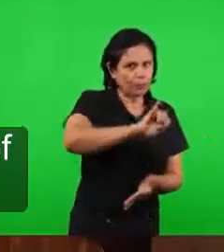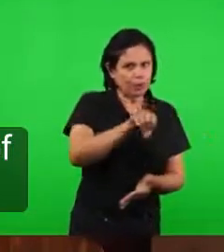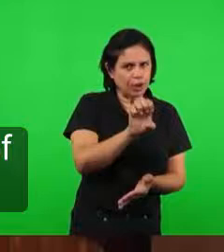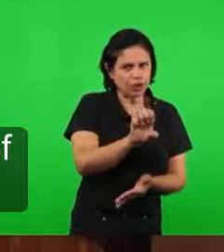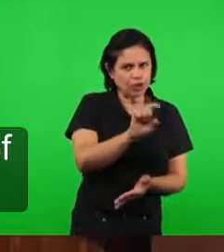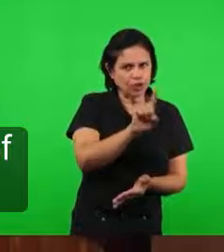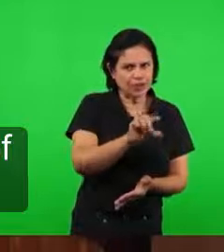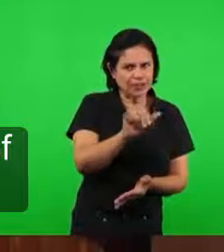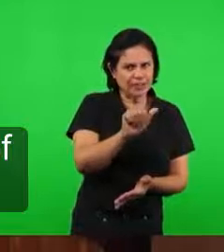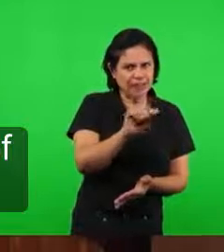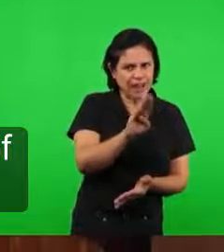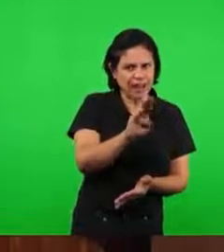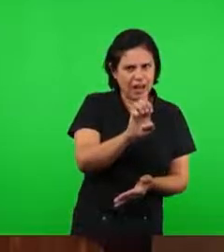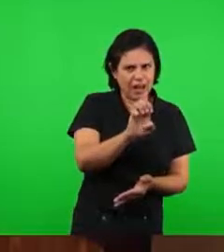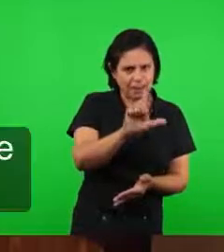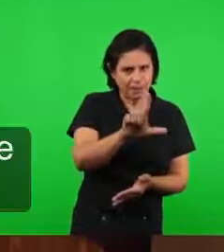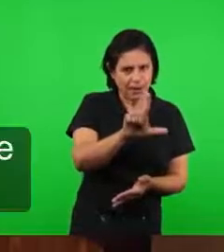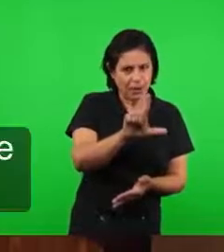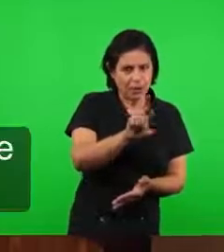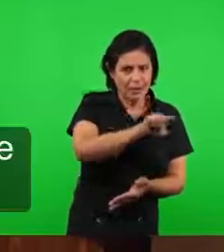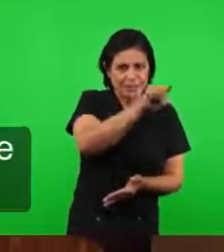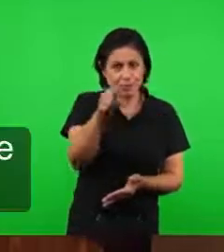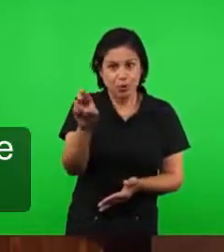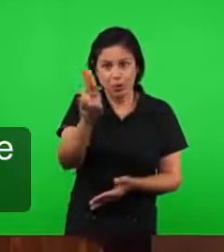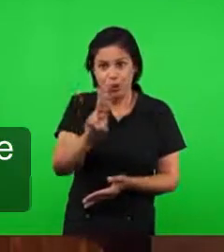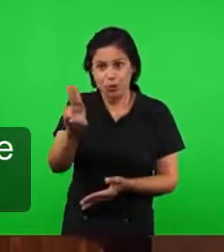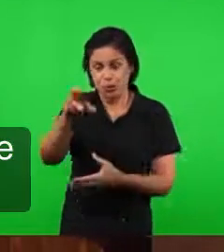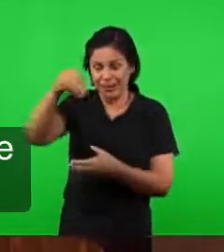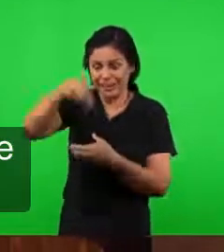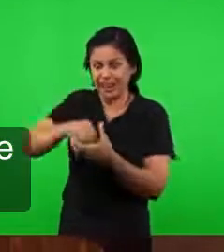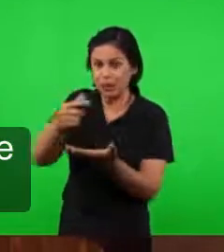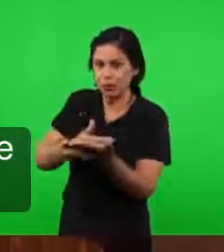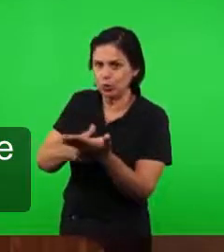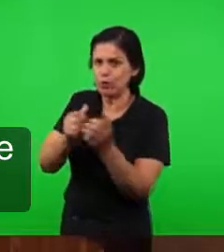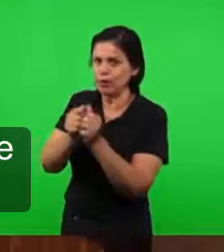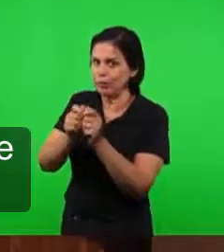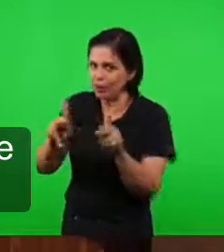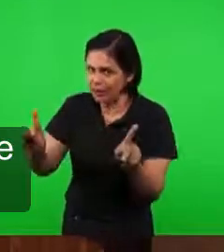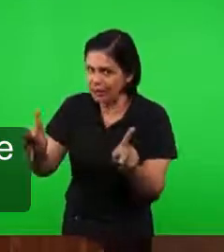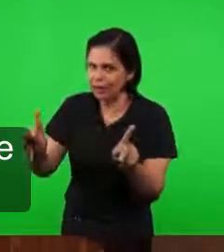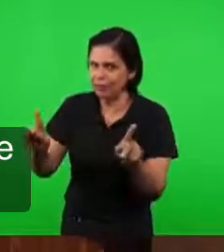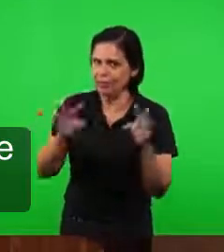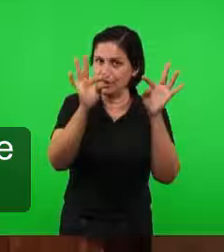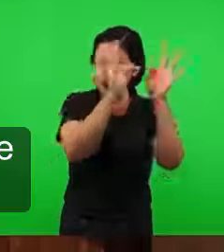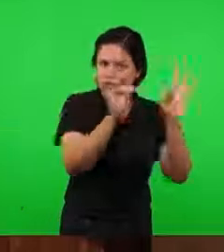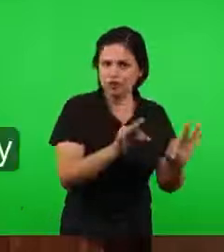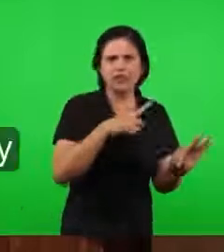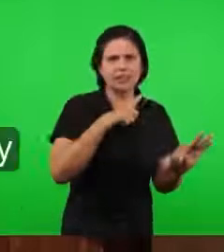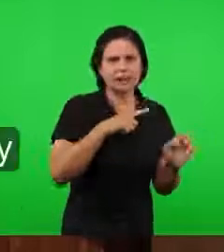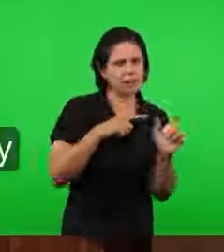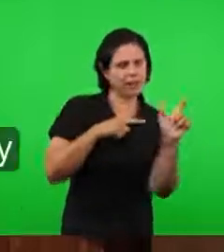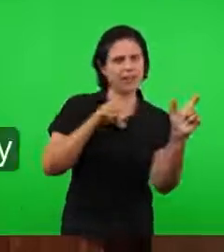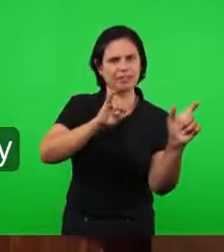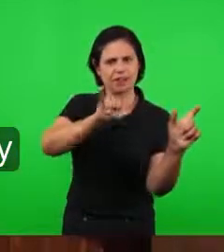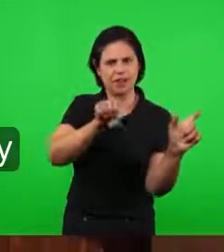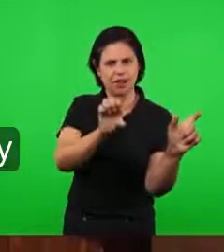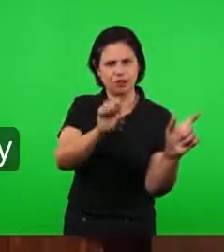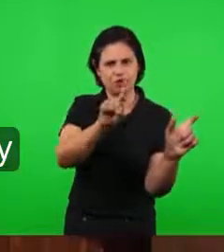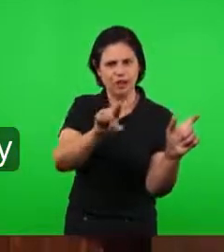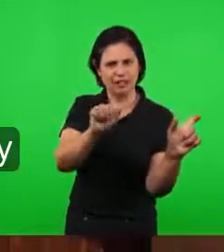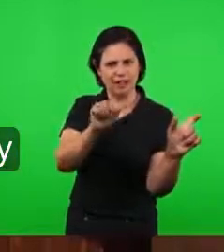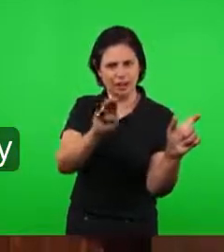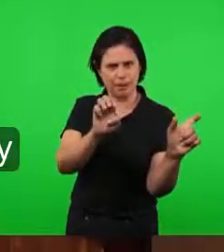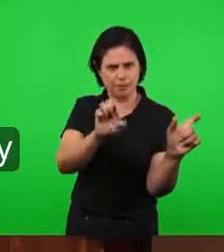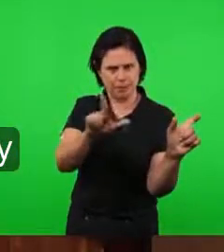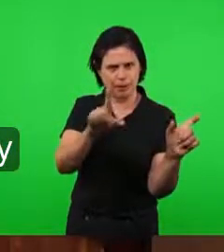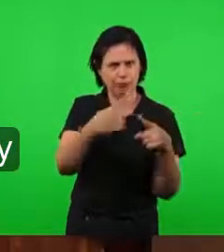que é a igreja de Tiatira. Então, Tiatira vai viver o que Jezabel pregou na época contra Elias.